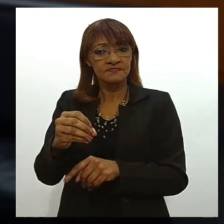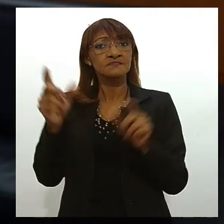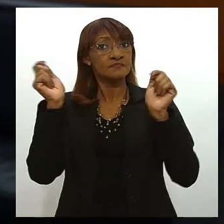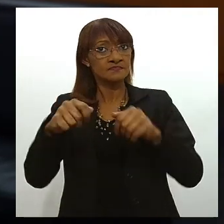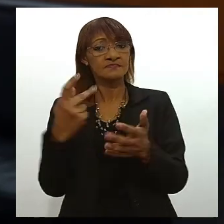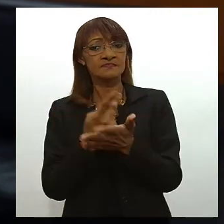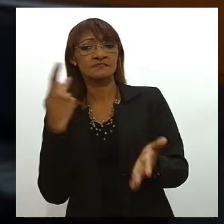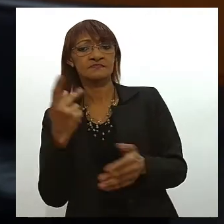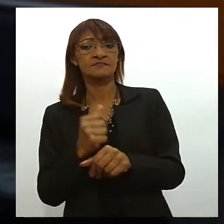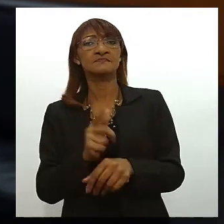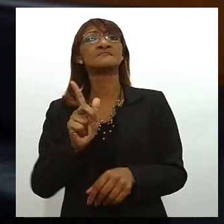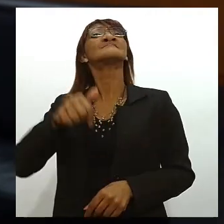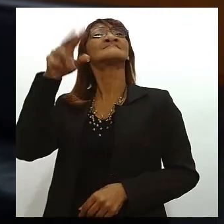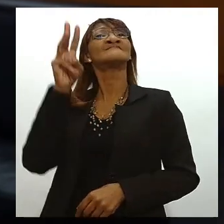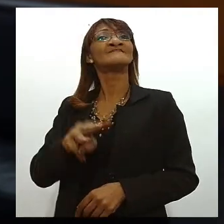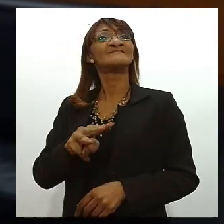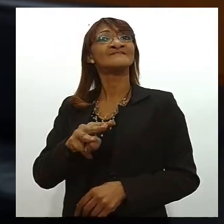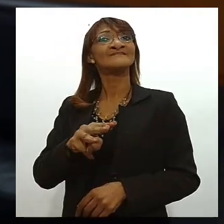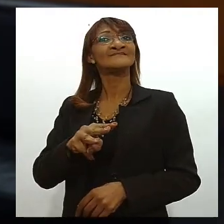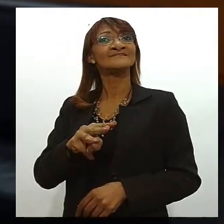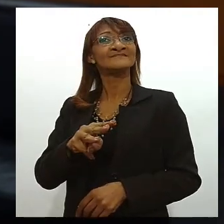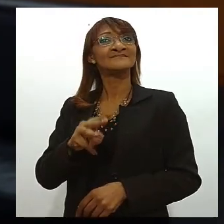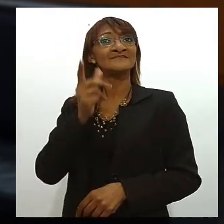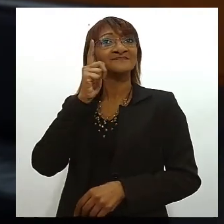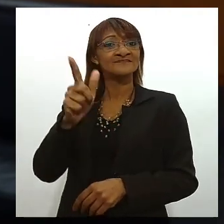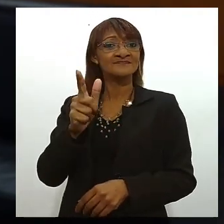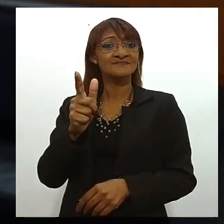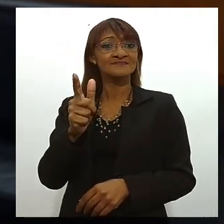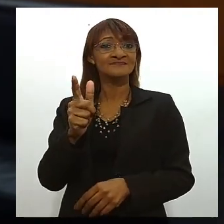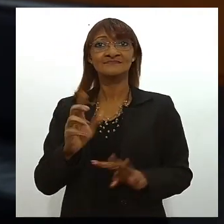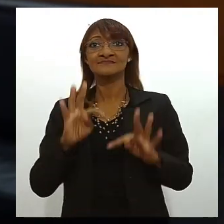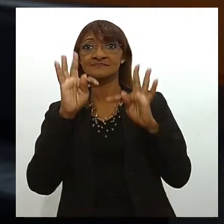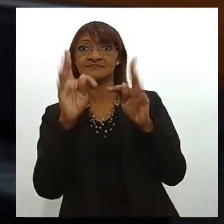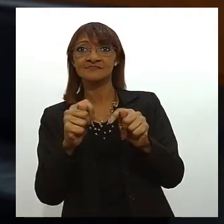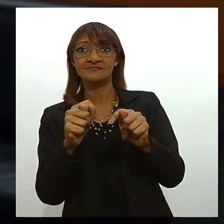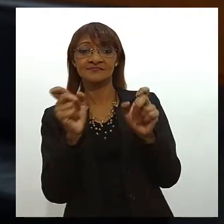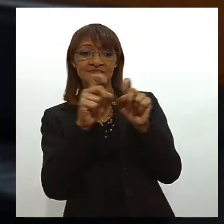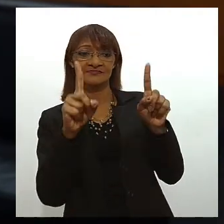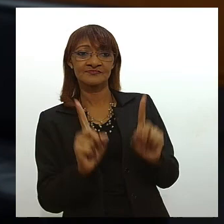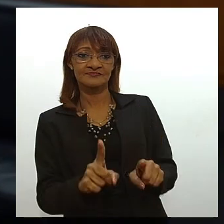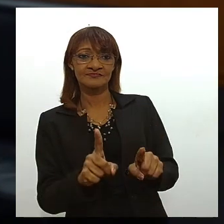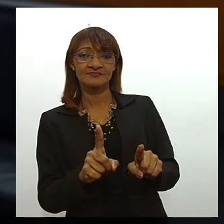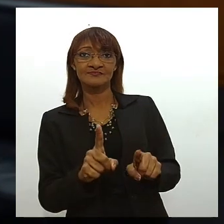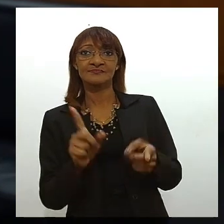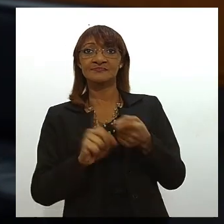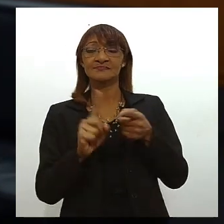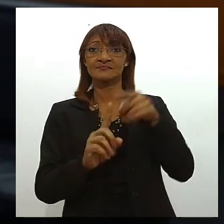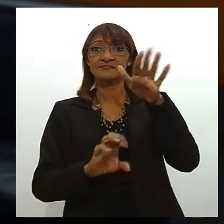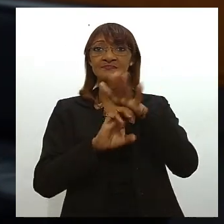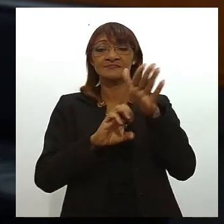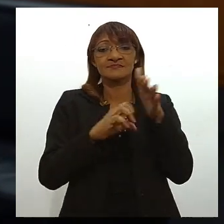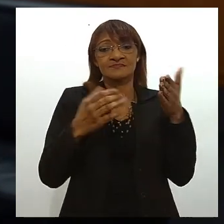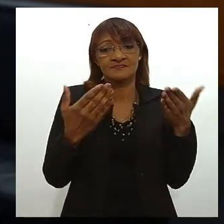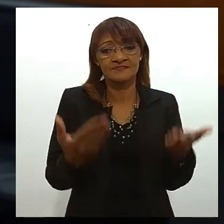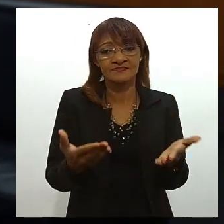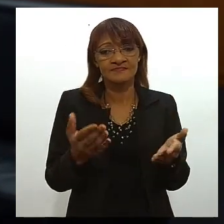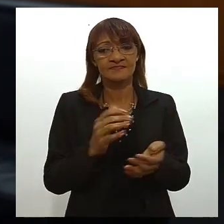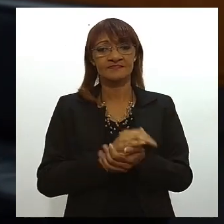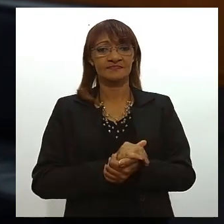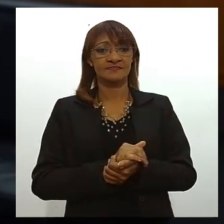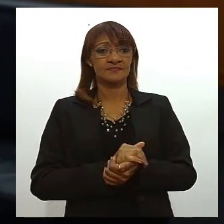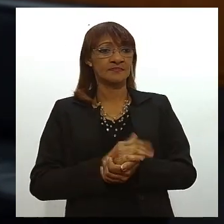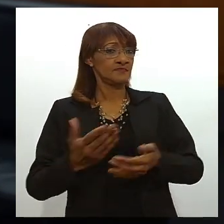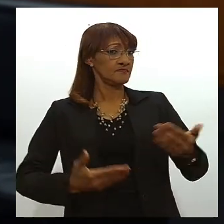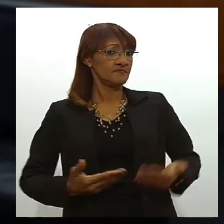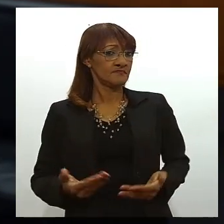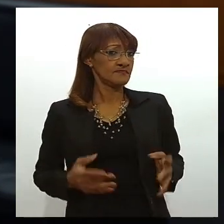e quem é que mais se beneficia as duas classes tanto o trabalhador como empresário só que o empresário diante